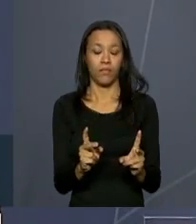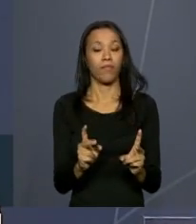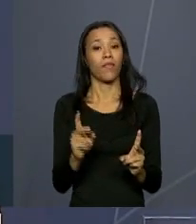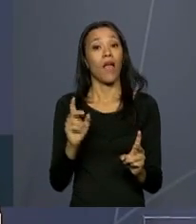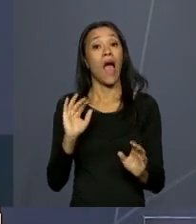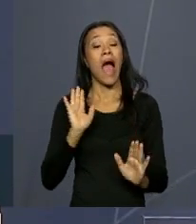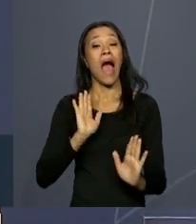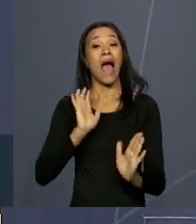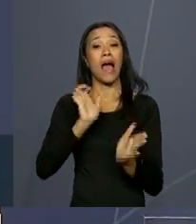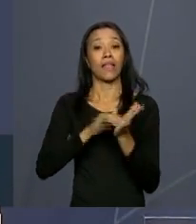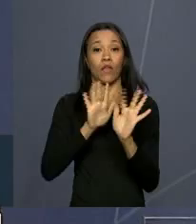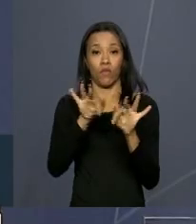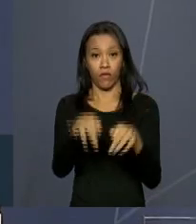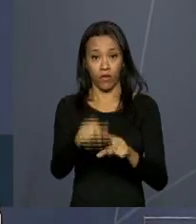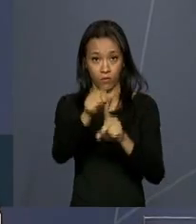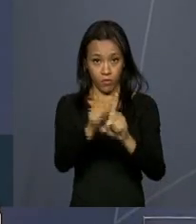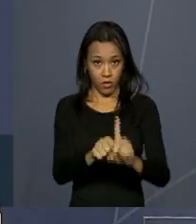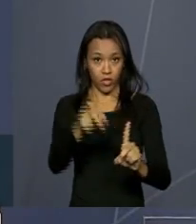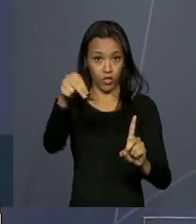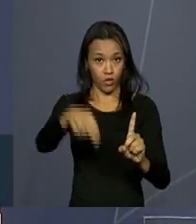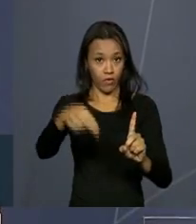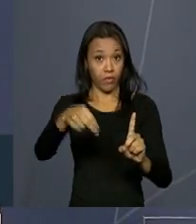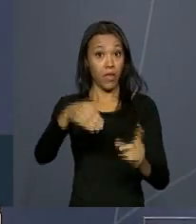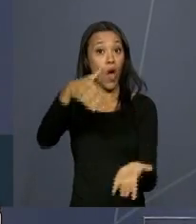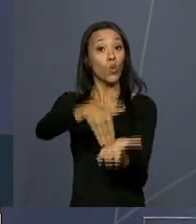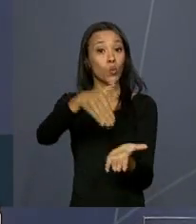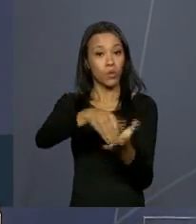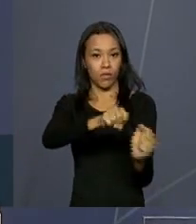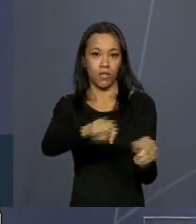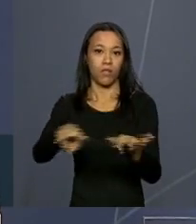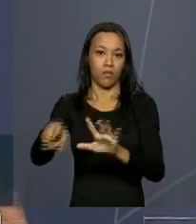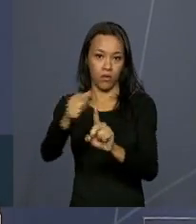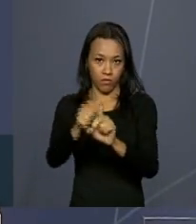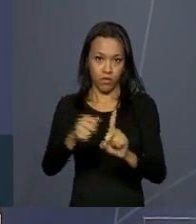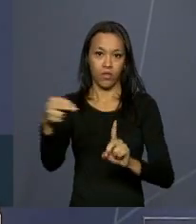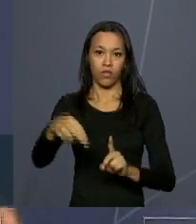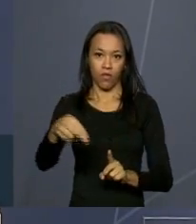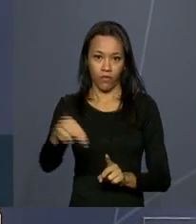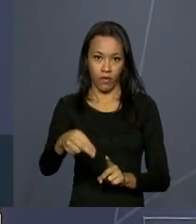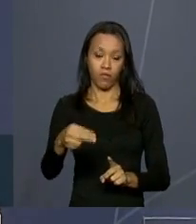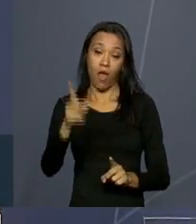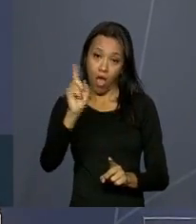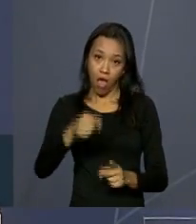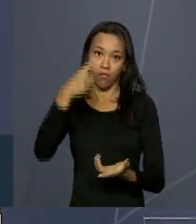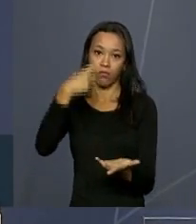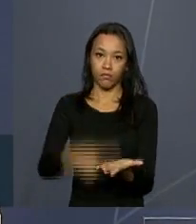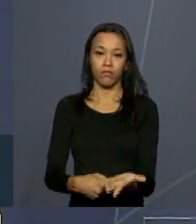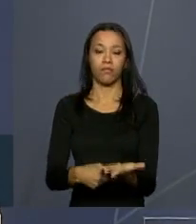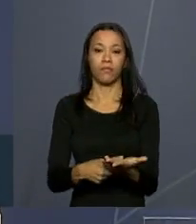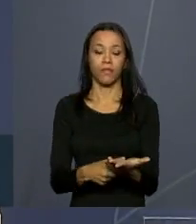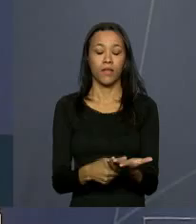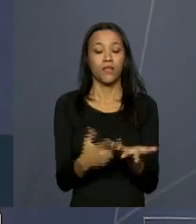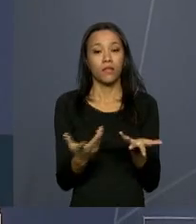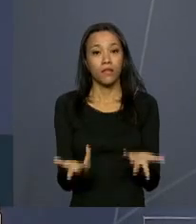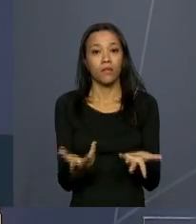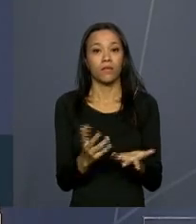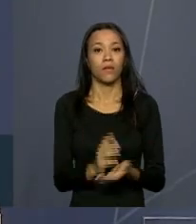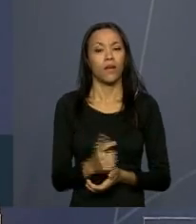até o final de novembro, na última semana de novembro. É o que está marcado e